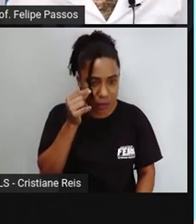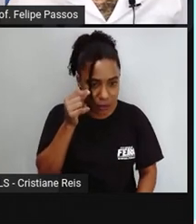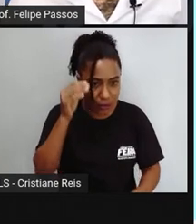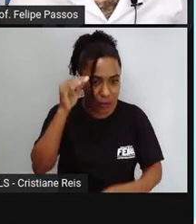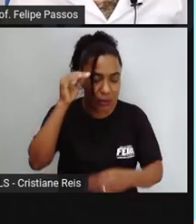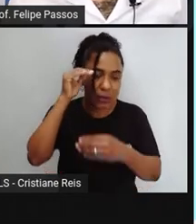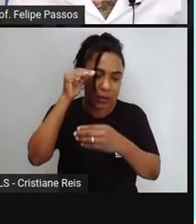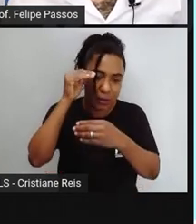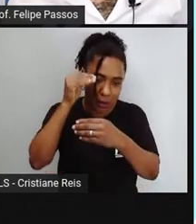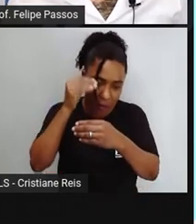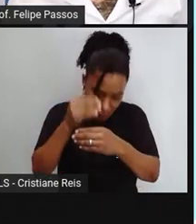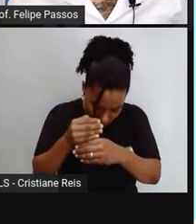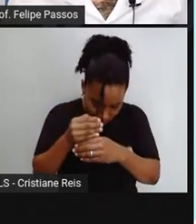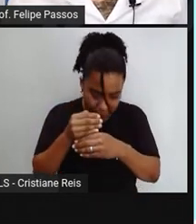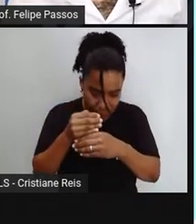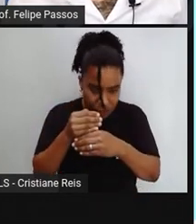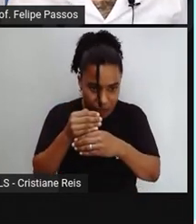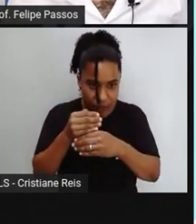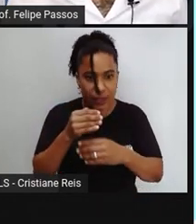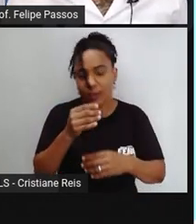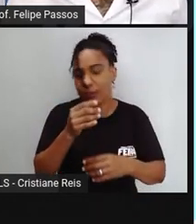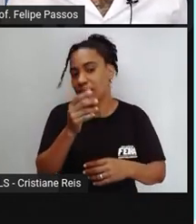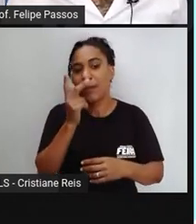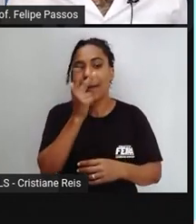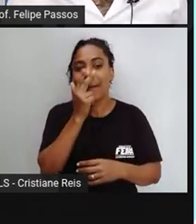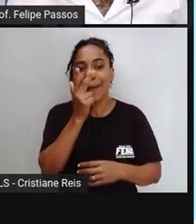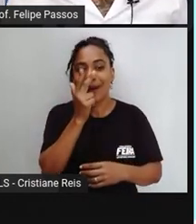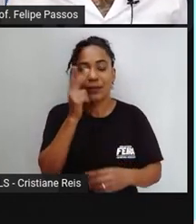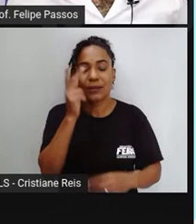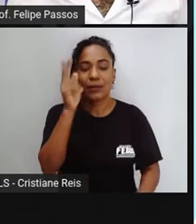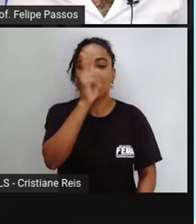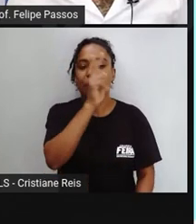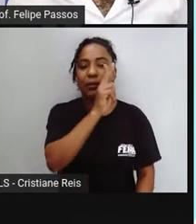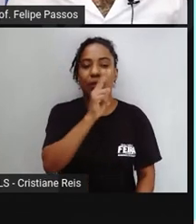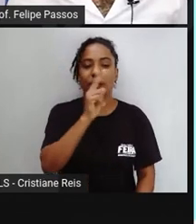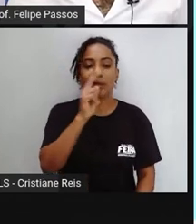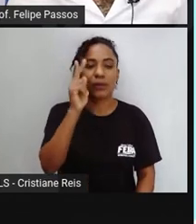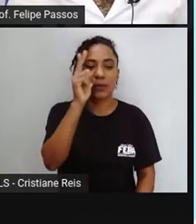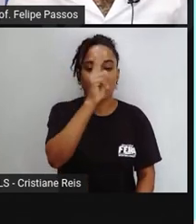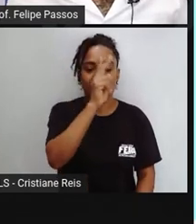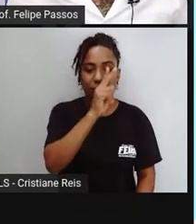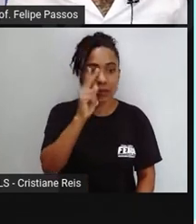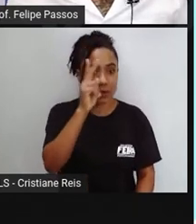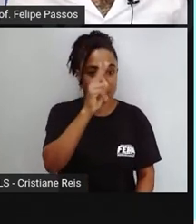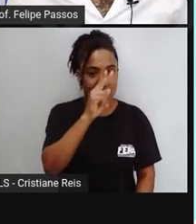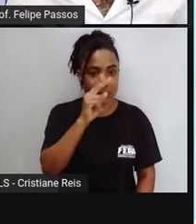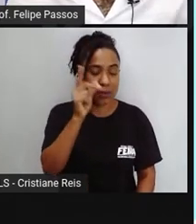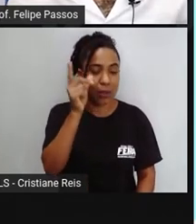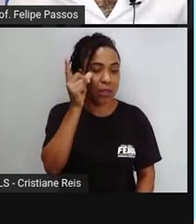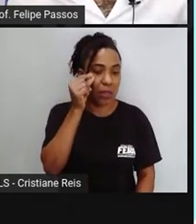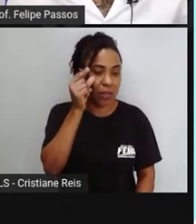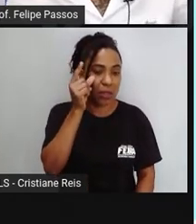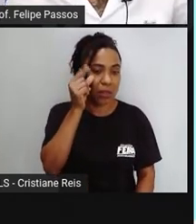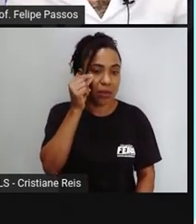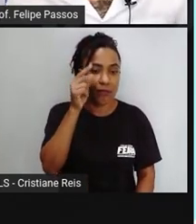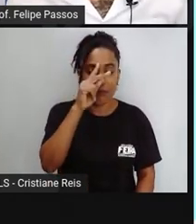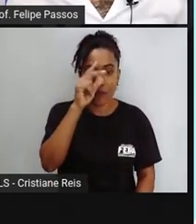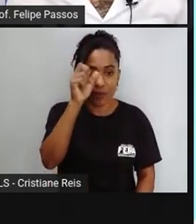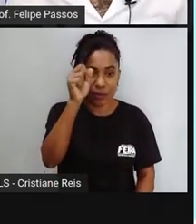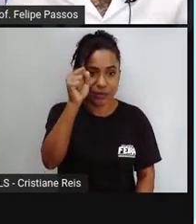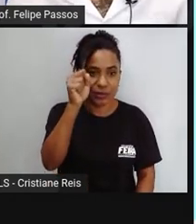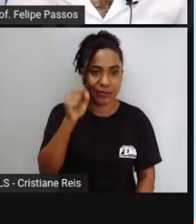cascavel e é confundida com uma pessoa que está bêbada. Certo? Então é muito perigoso isso. Às a pessoa acha, ah,